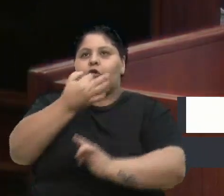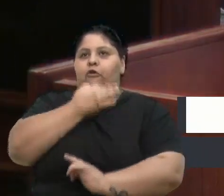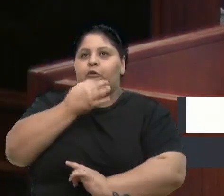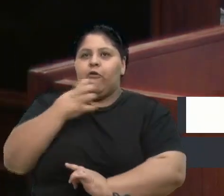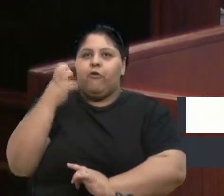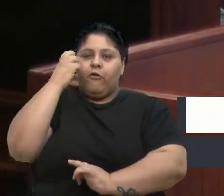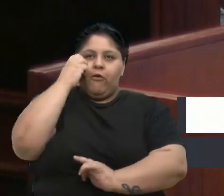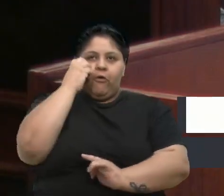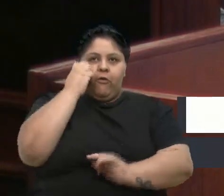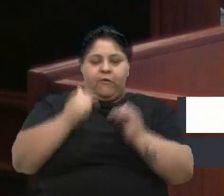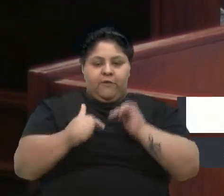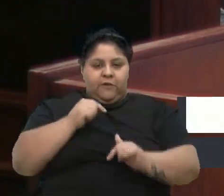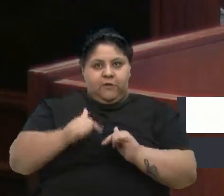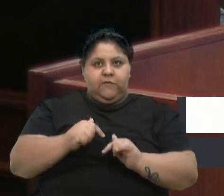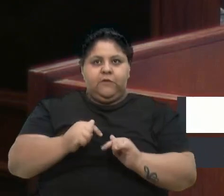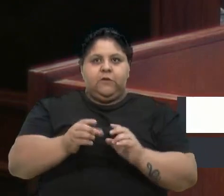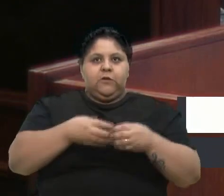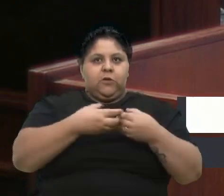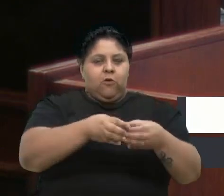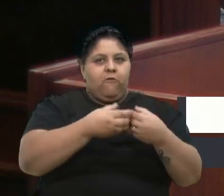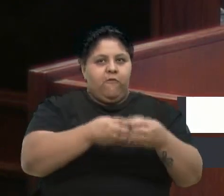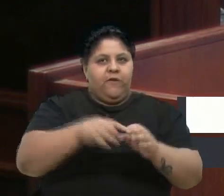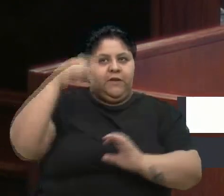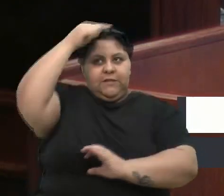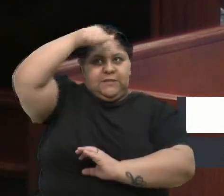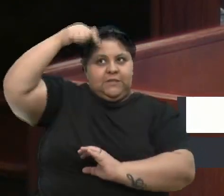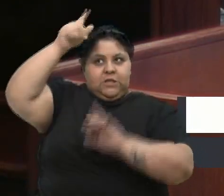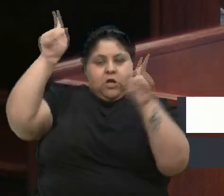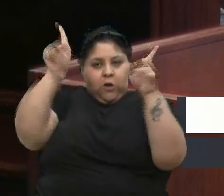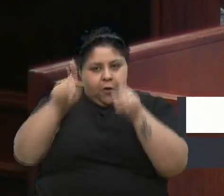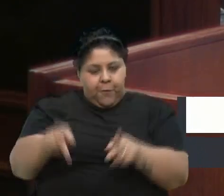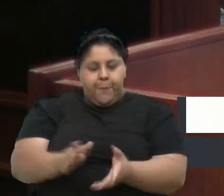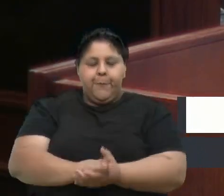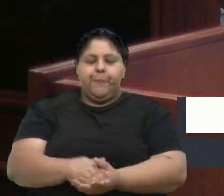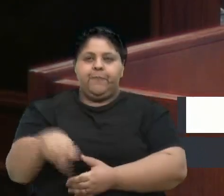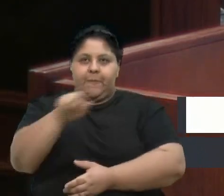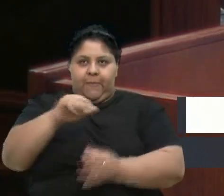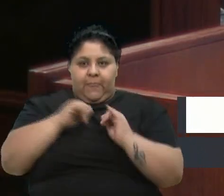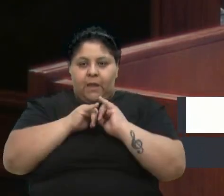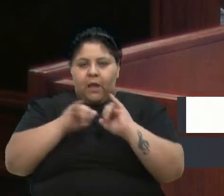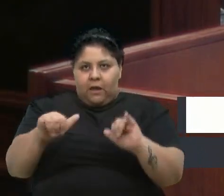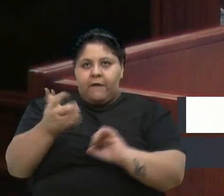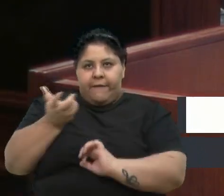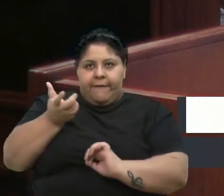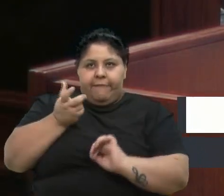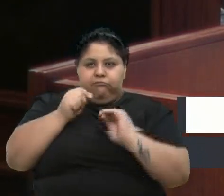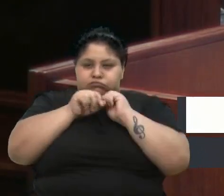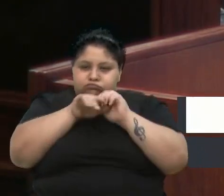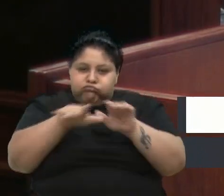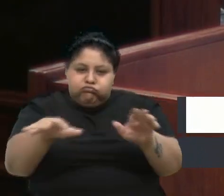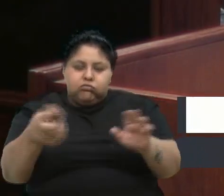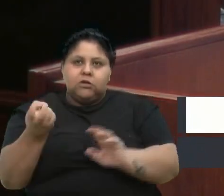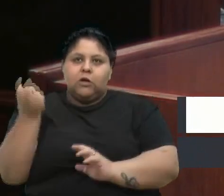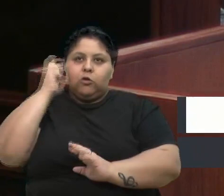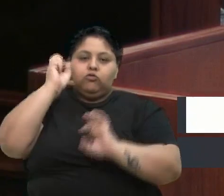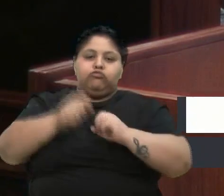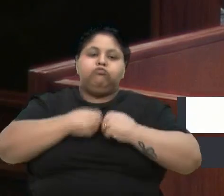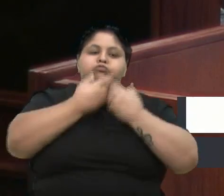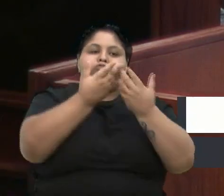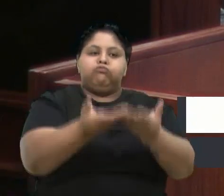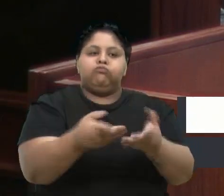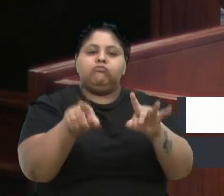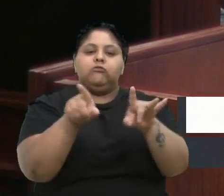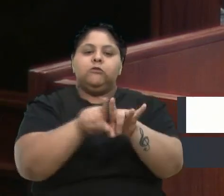Nossa Senhora da Paz. A nossa campanha busca disseminar a cultura da doação e sua